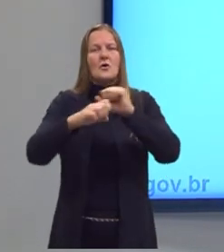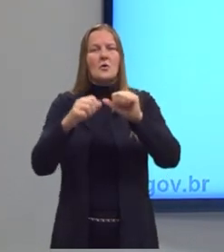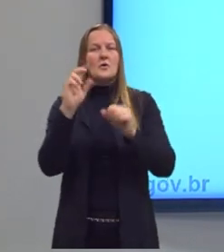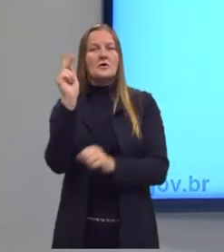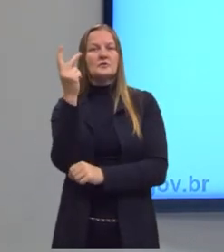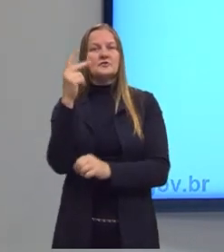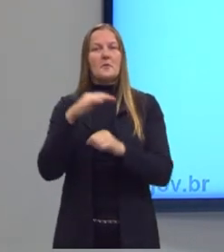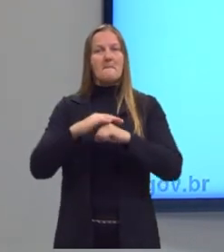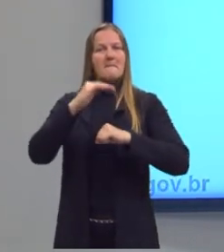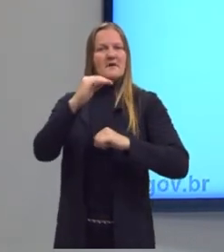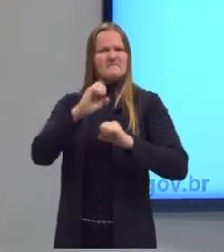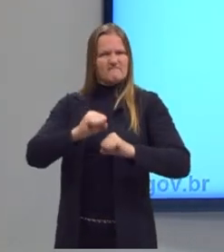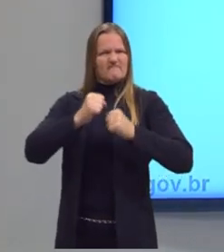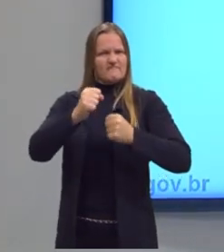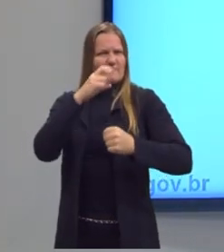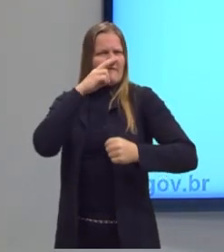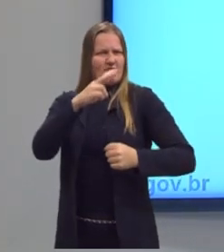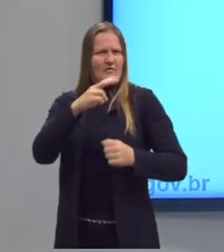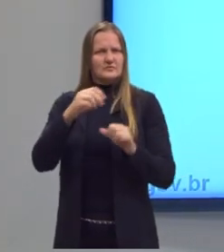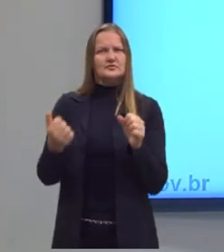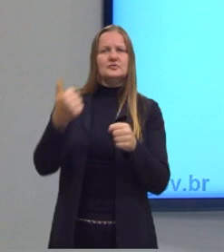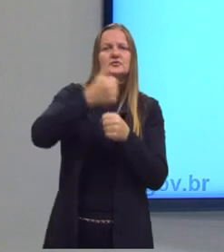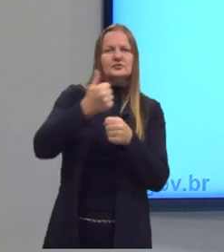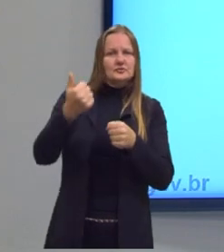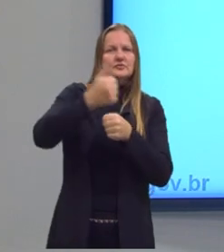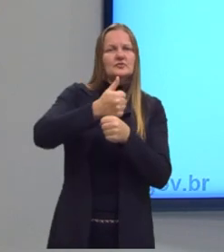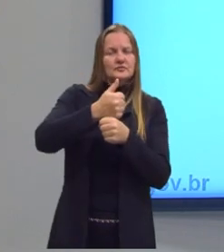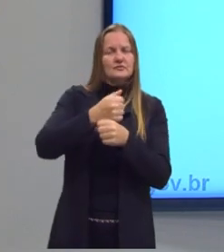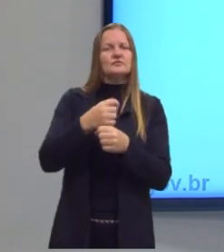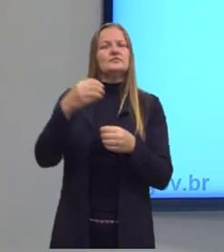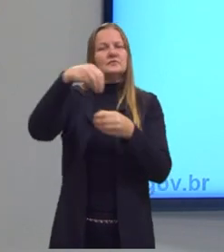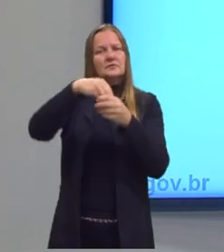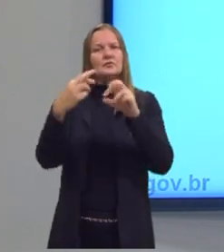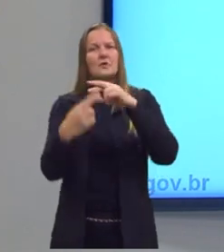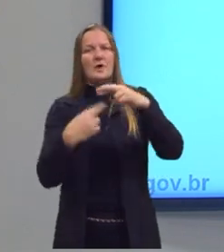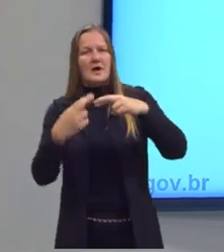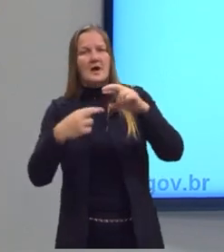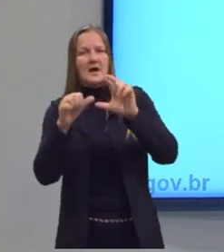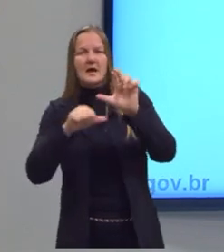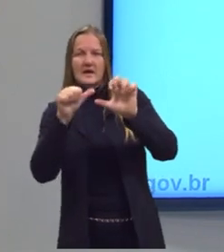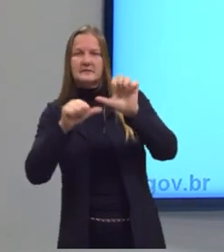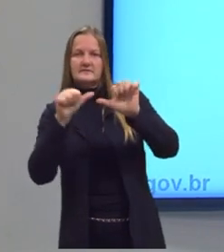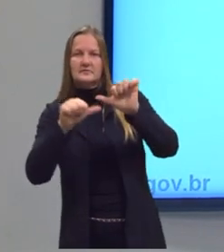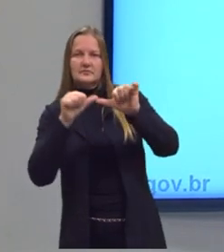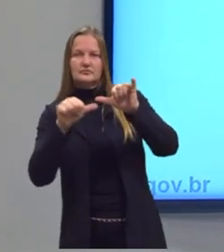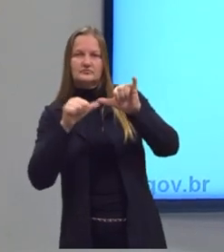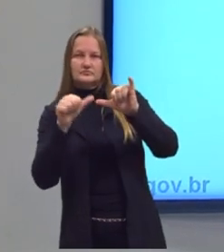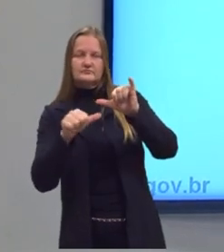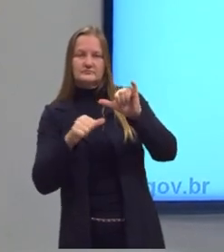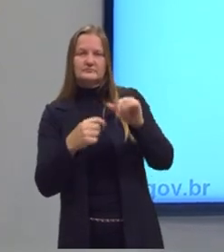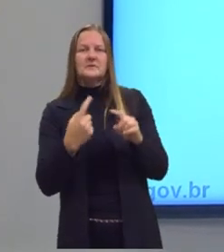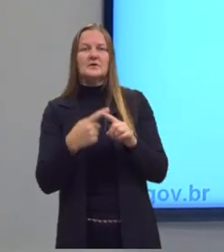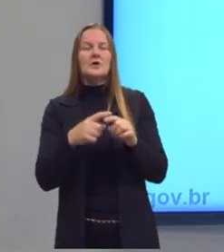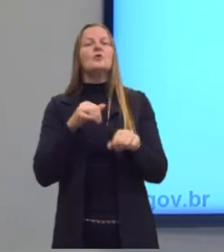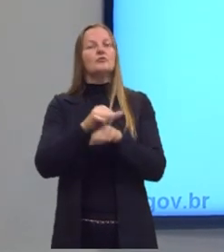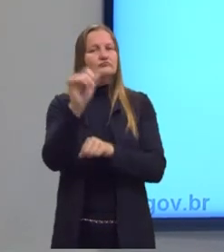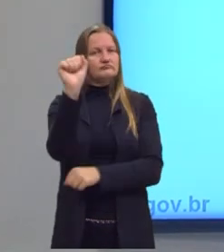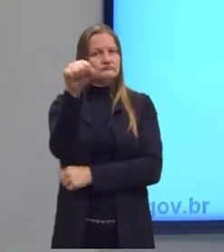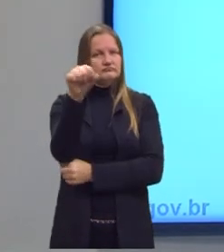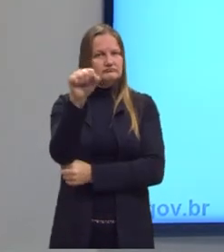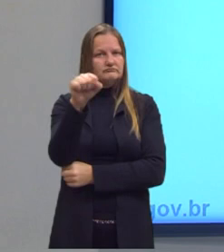então ele tem força de substituí-lo na reação, de fazer essa simples troca. Então, ela ocorre sim,